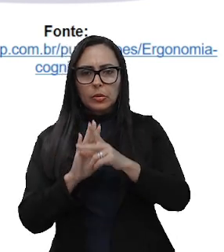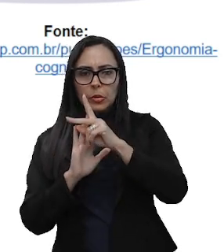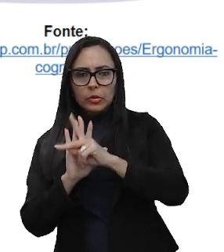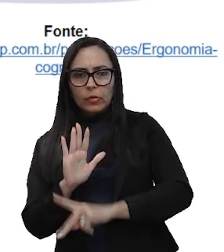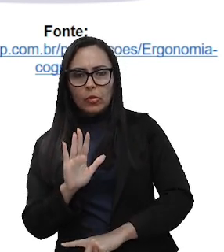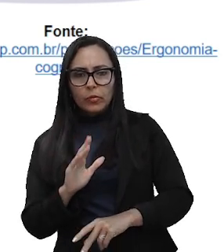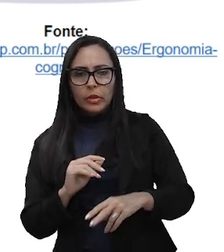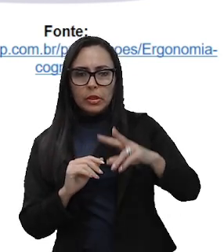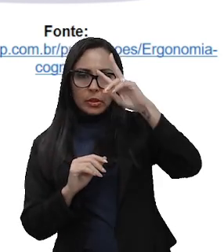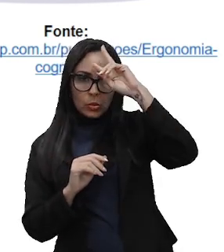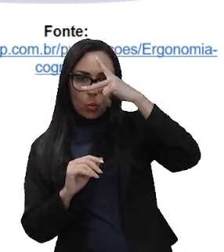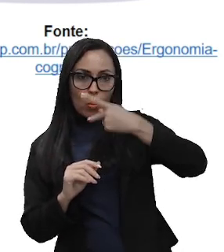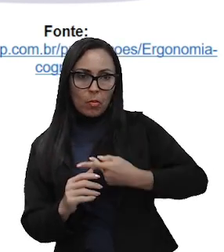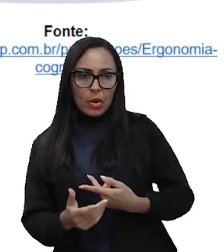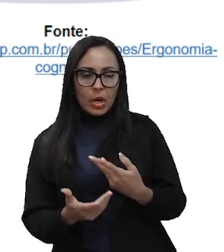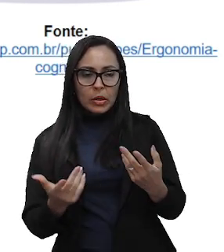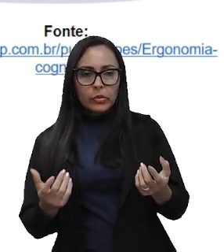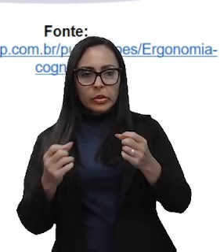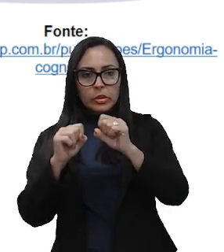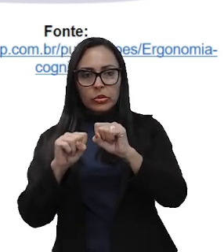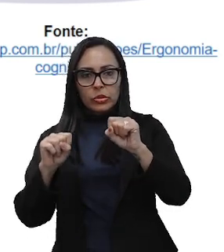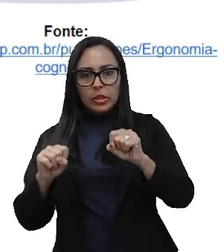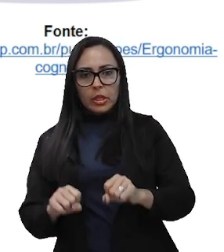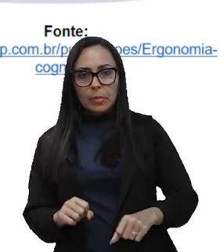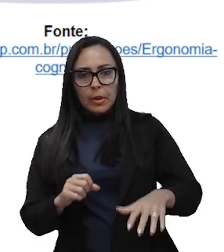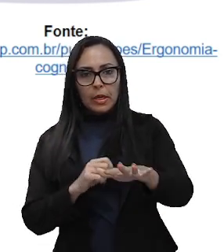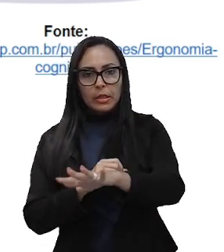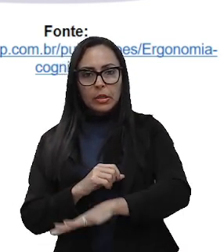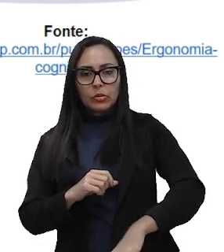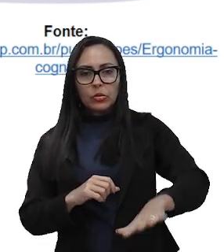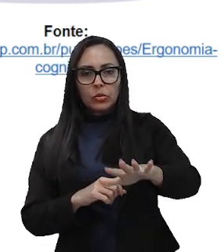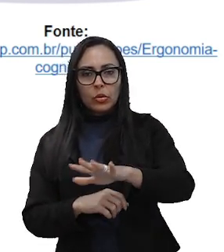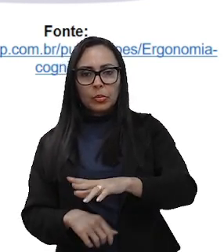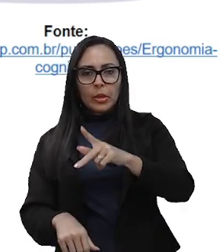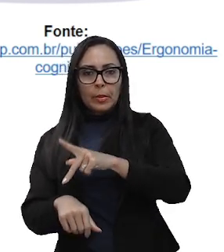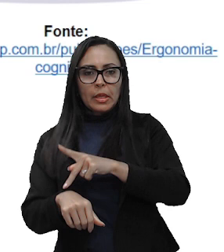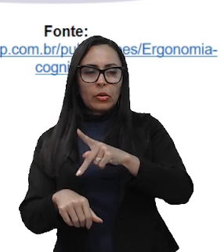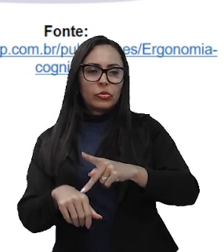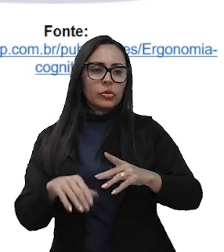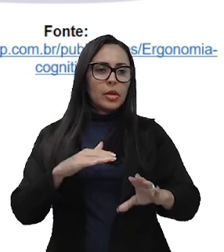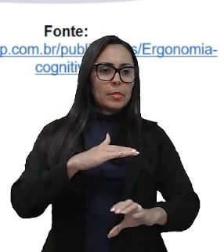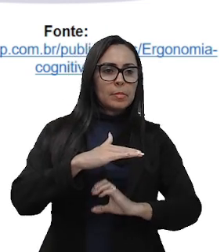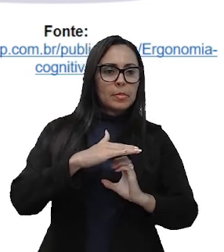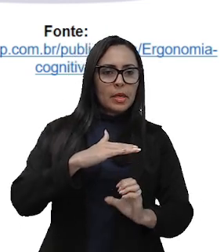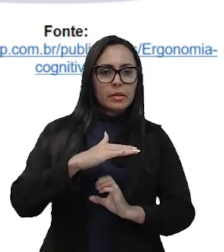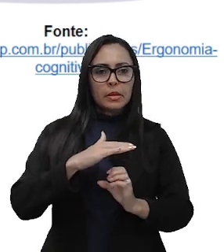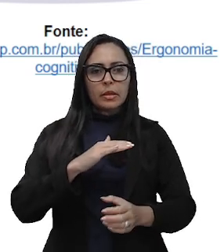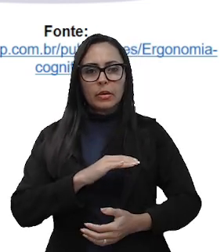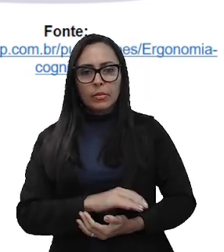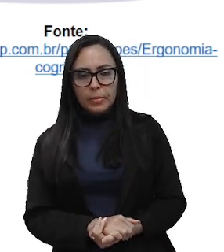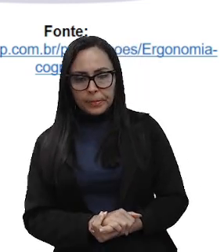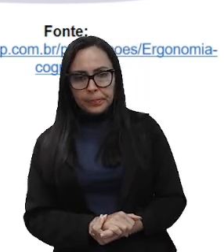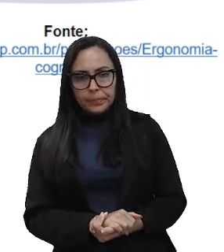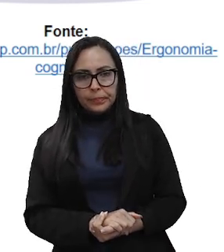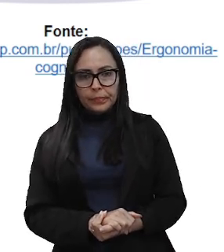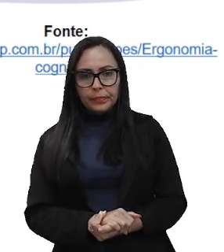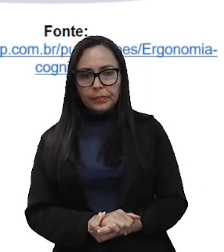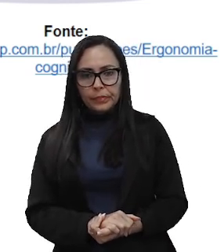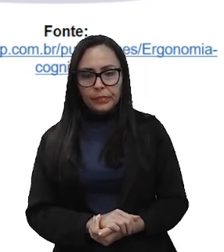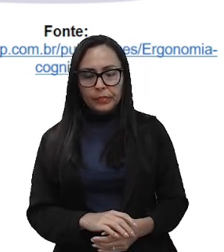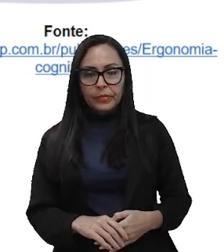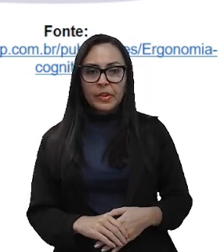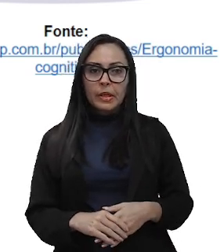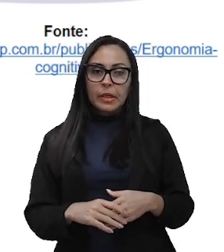projetos que envolvem seres humanos e sistemas, entrando no campo da pedagogia empresarial. Então,